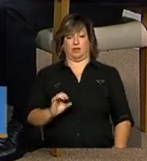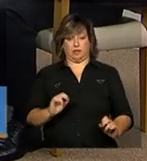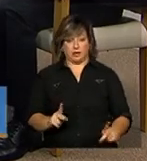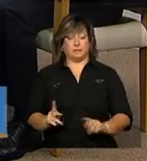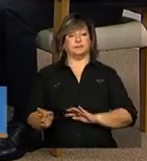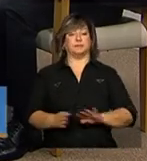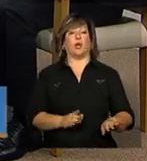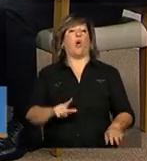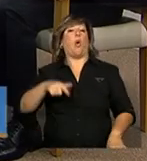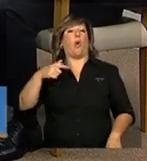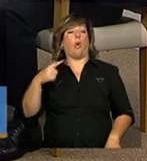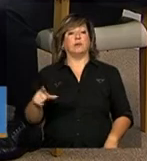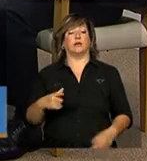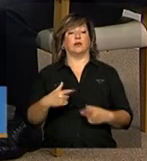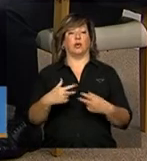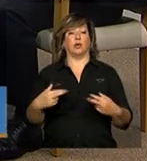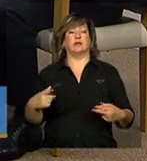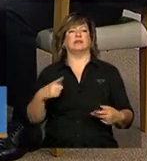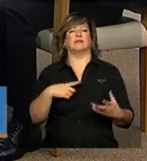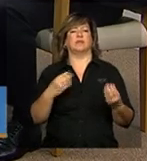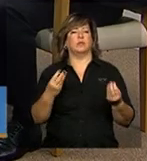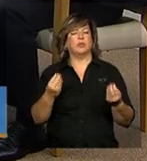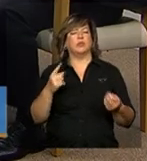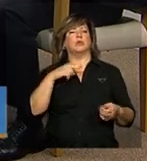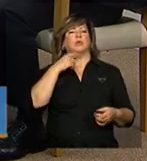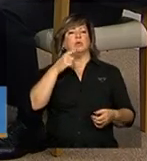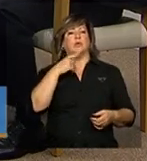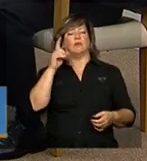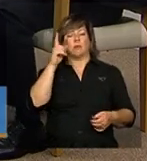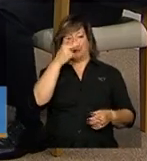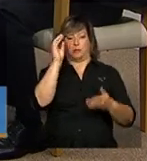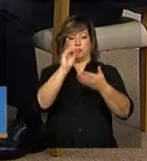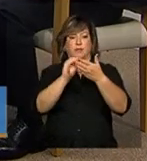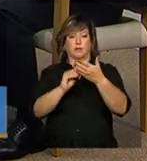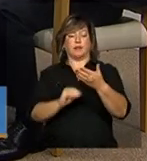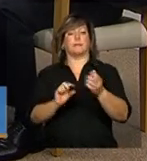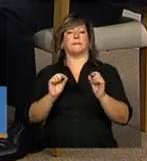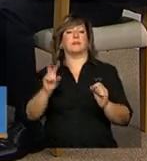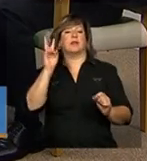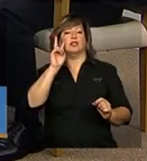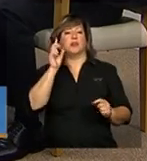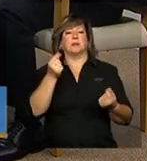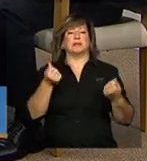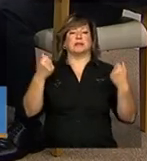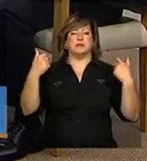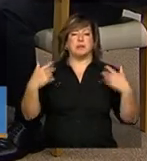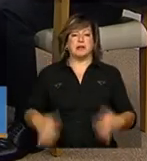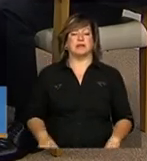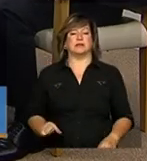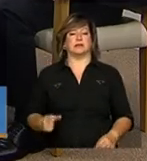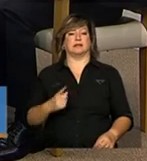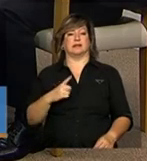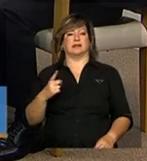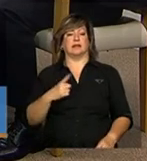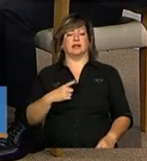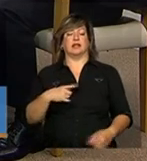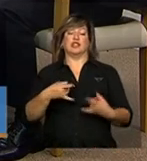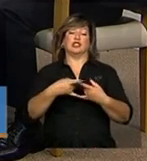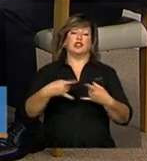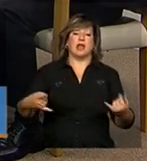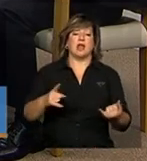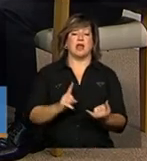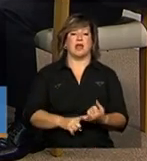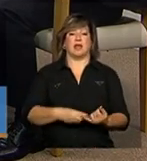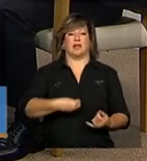Outro ponto que tem gerado bastante dúvida no preenchimento é a questão das despesas em trânsito. Ou seja, aqueles cheques que são